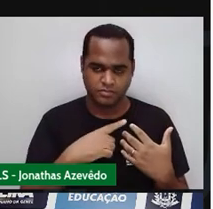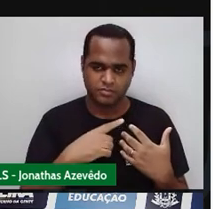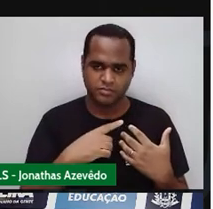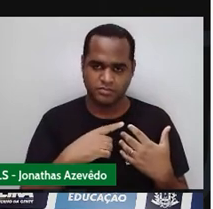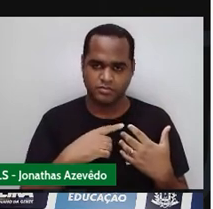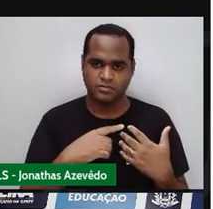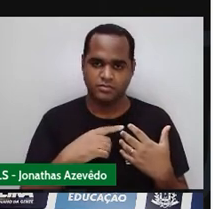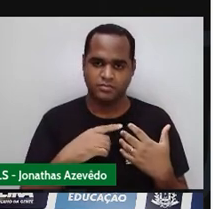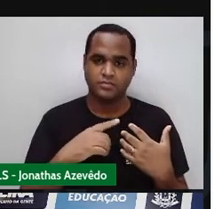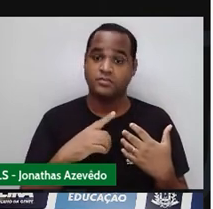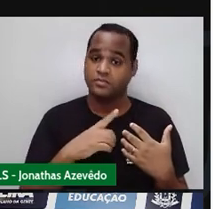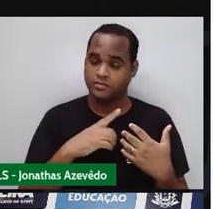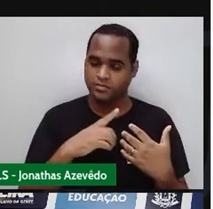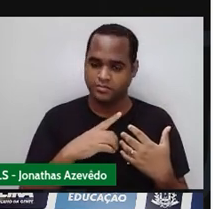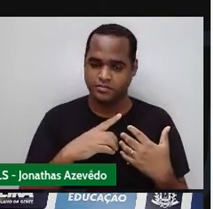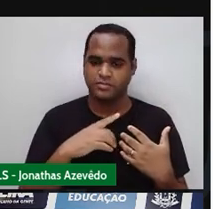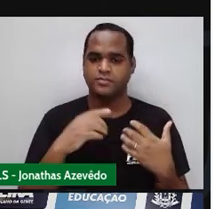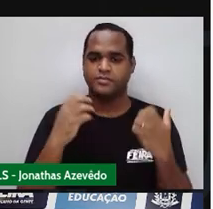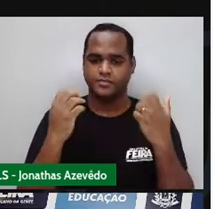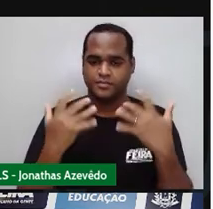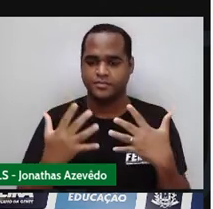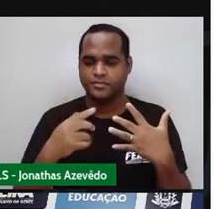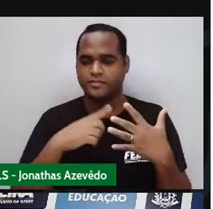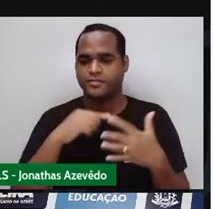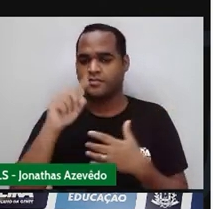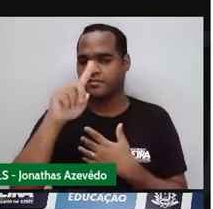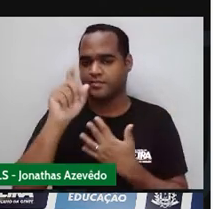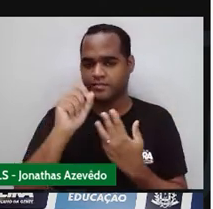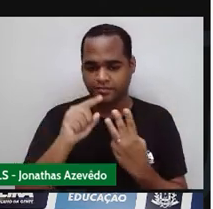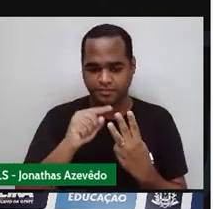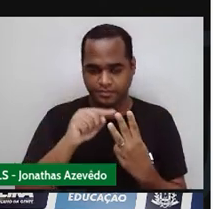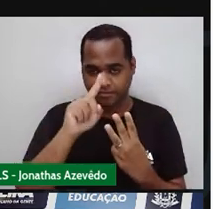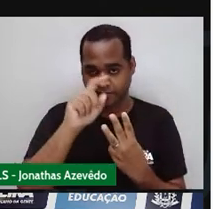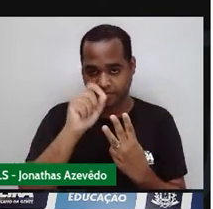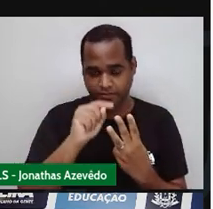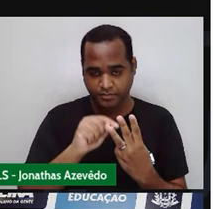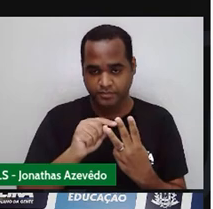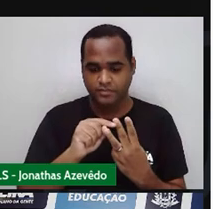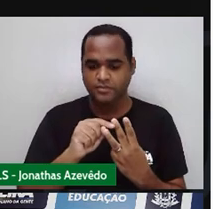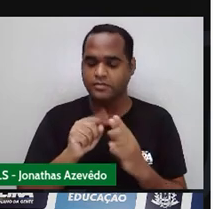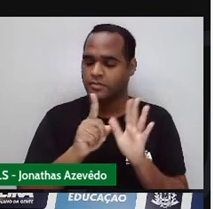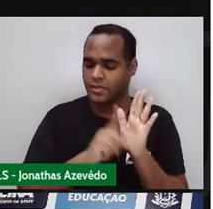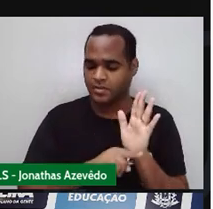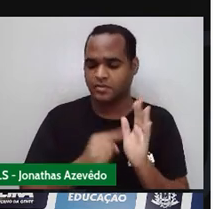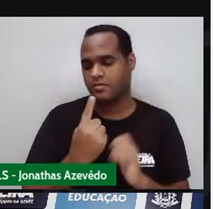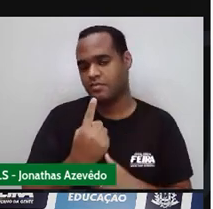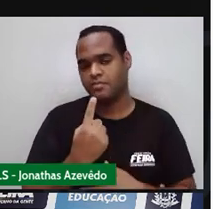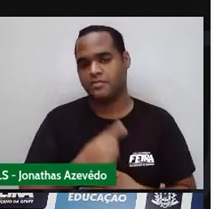Como no meio a gente botou A interrogação O antecessor vai ser A interrogação menos um